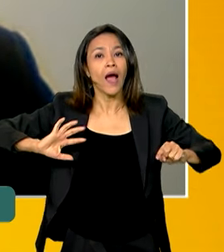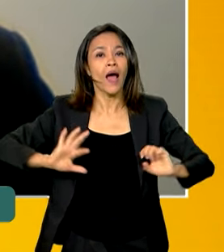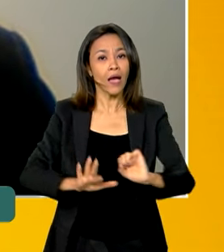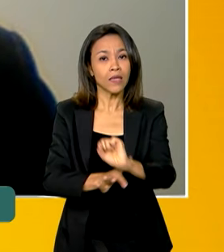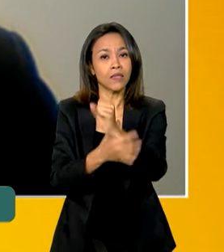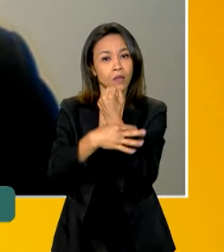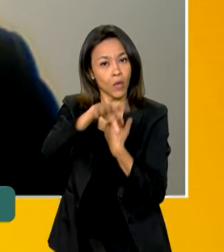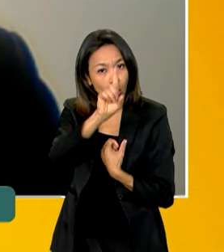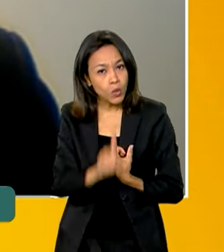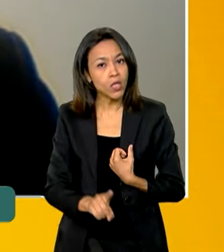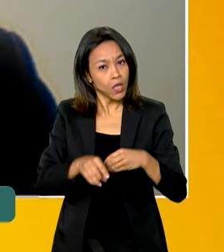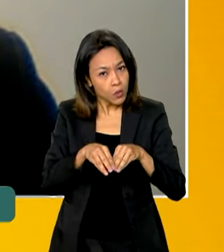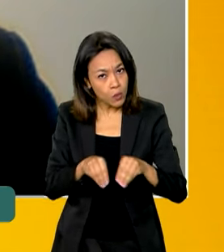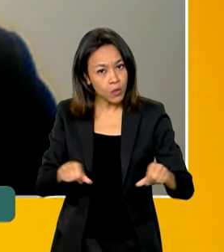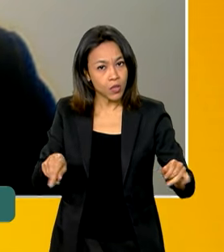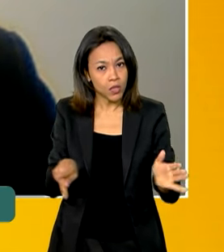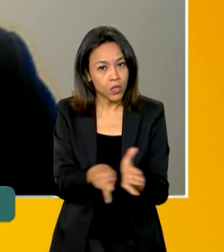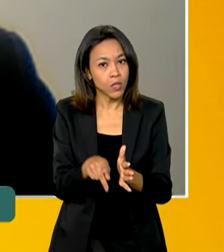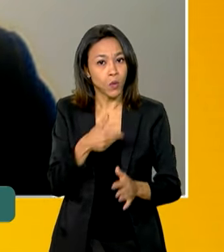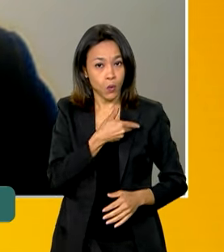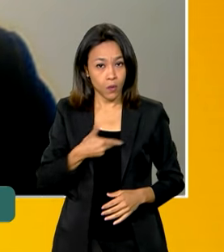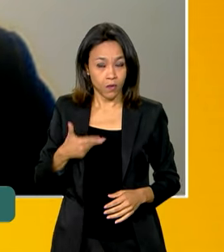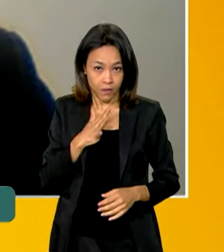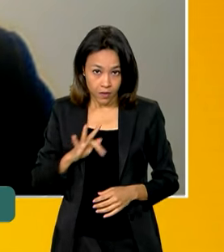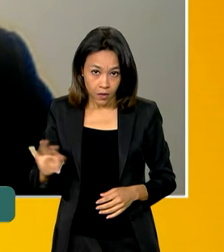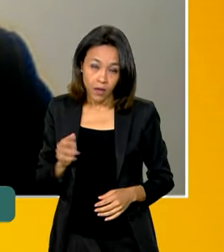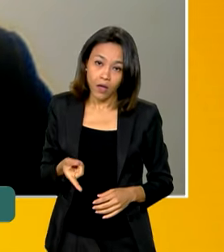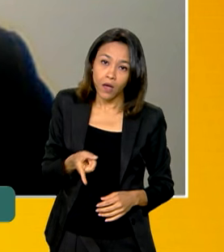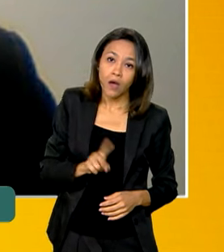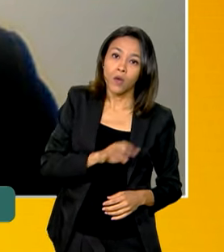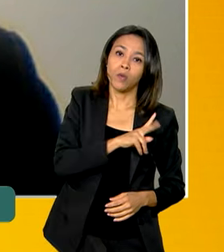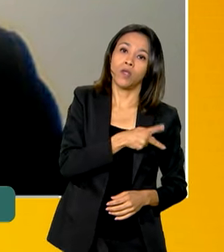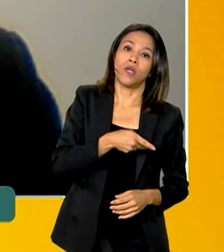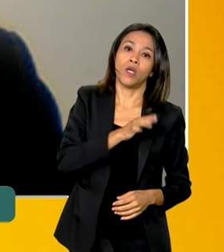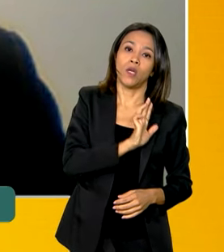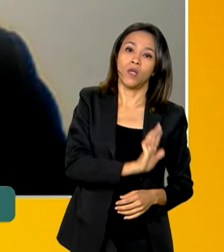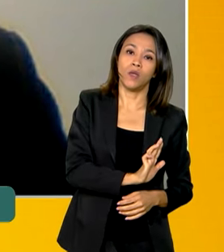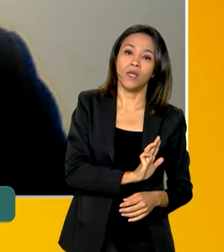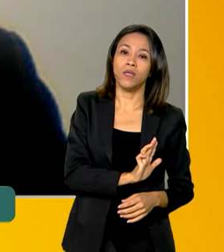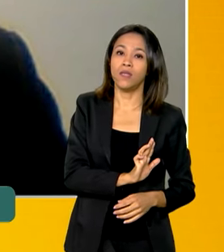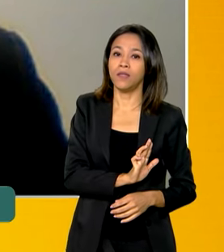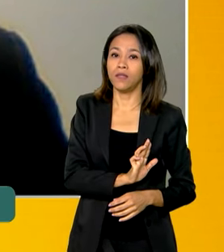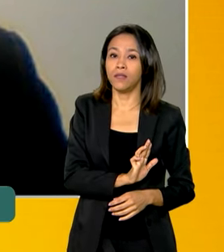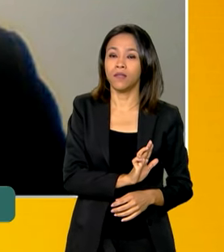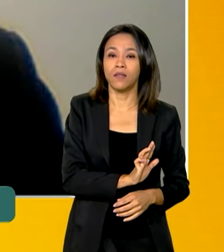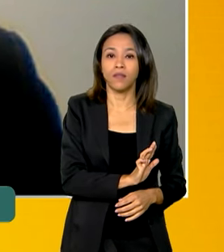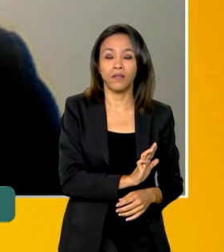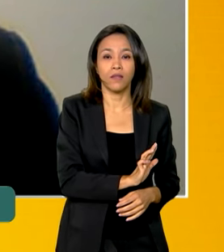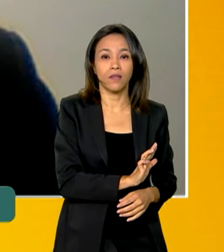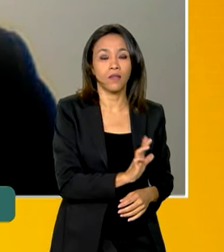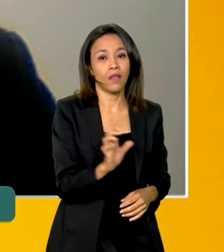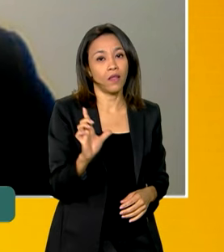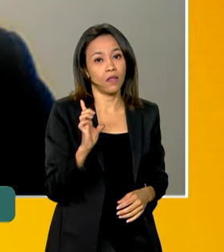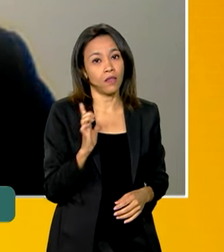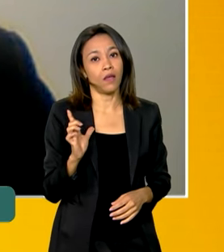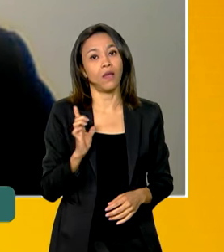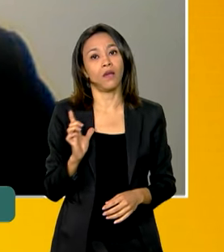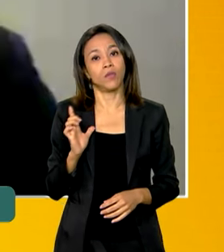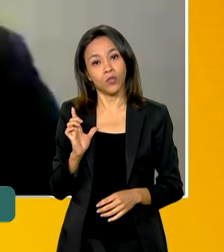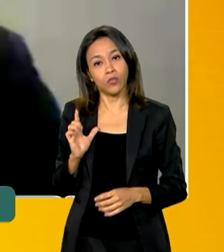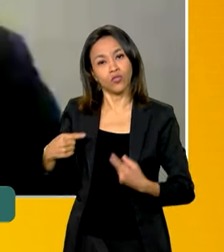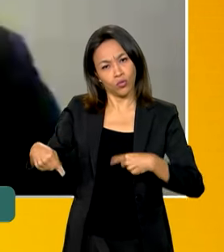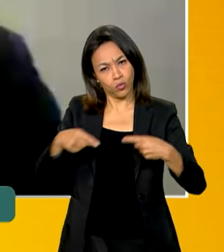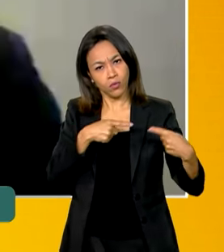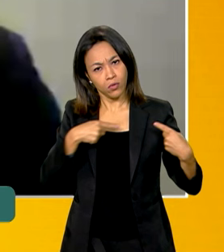comunidades indígenas. O governo federal, o presidente do Sul, temos avançado nessas iniciativas